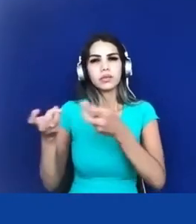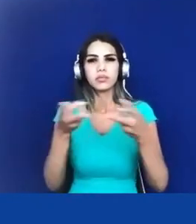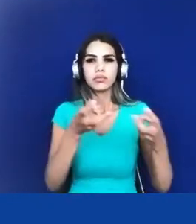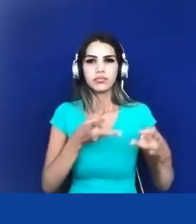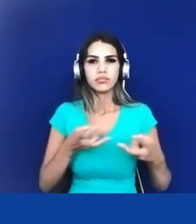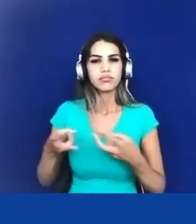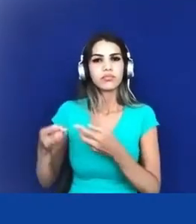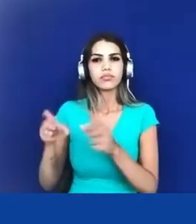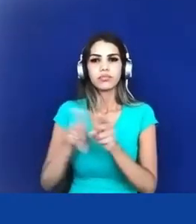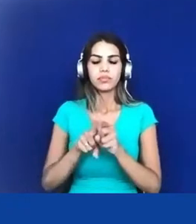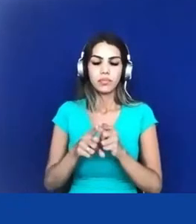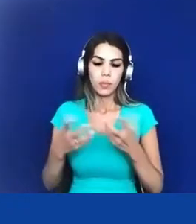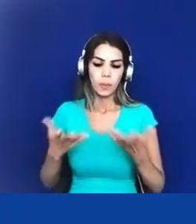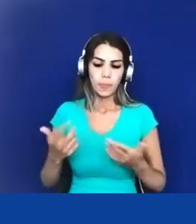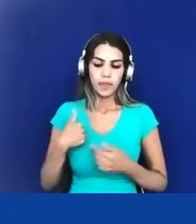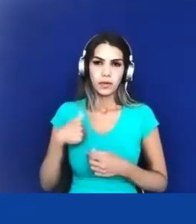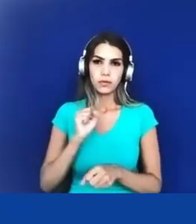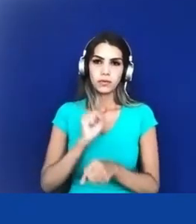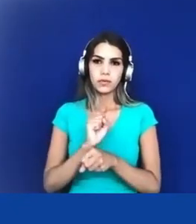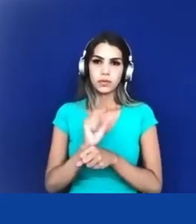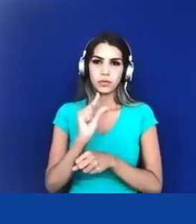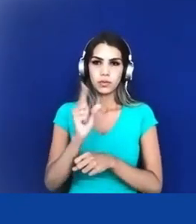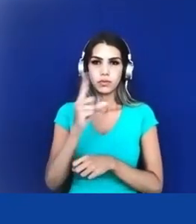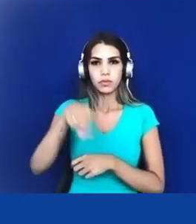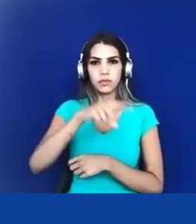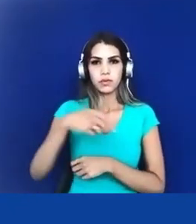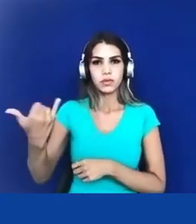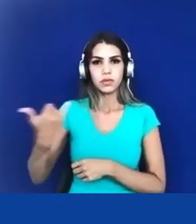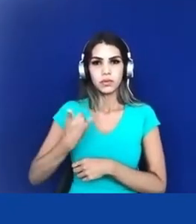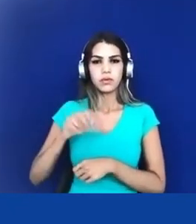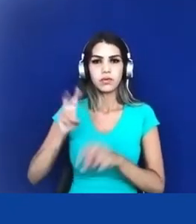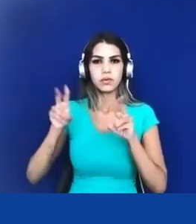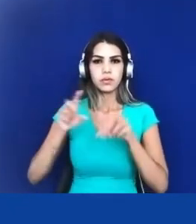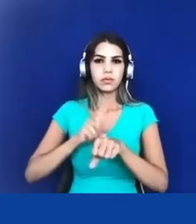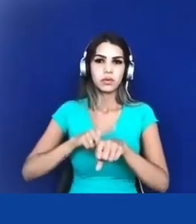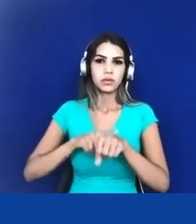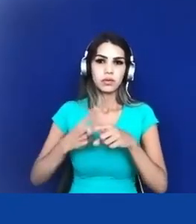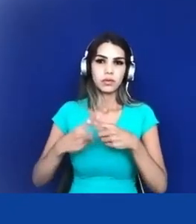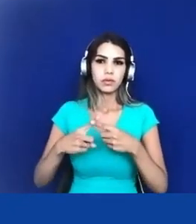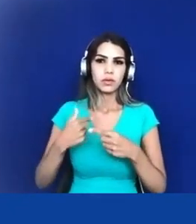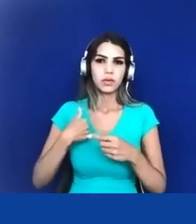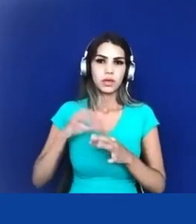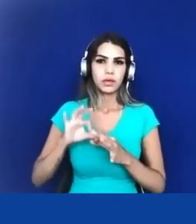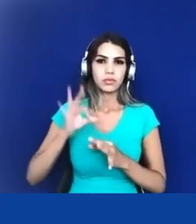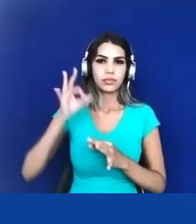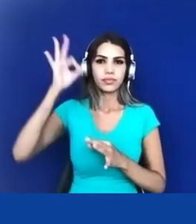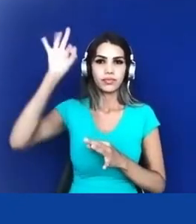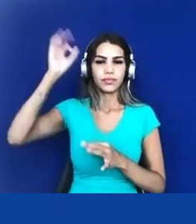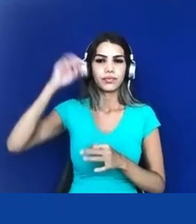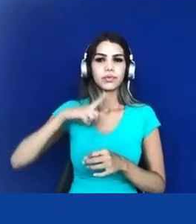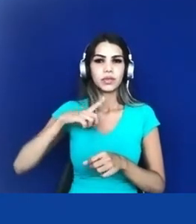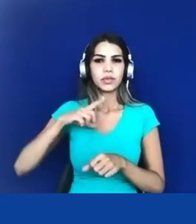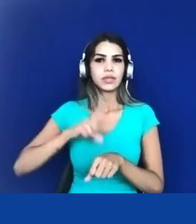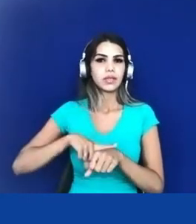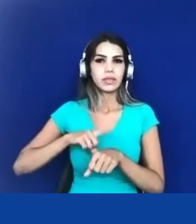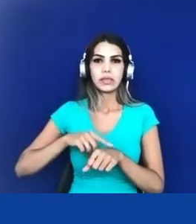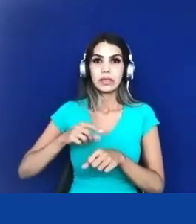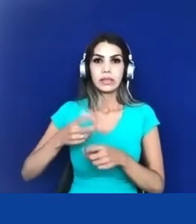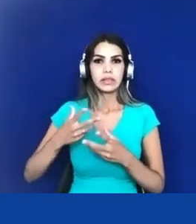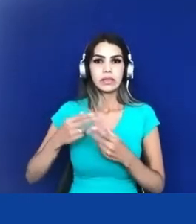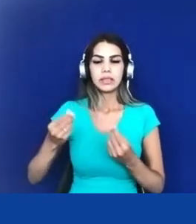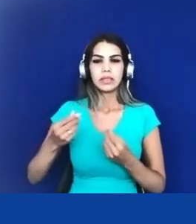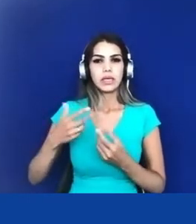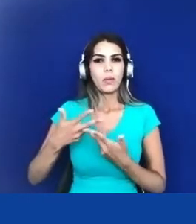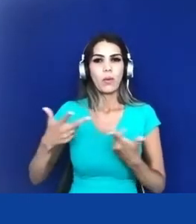só vou aguardar que vocês me avisem com relação ao tempo porque tem bastante coisa ainda para falar bom é